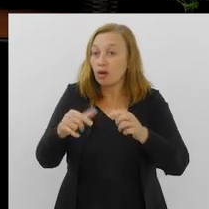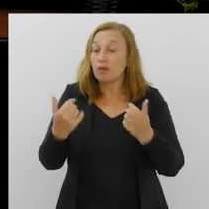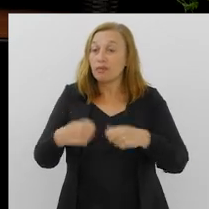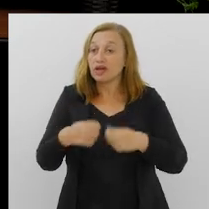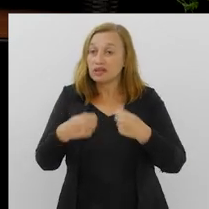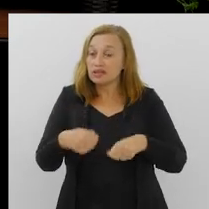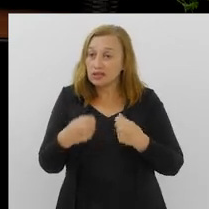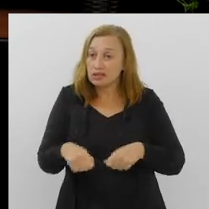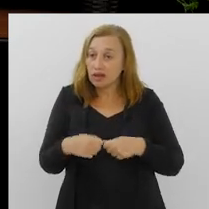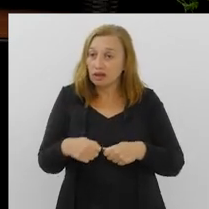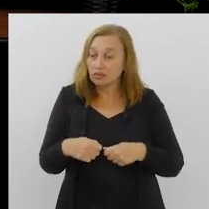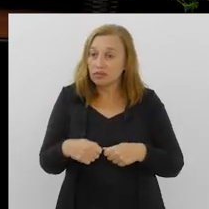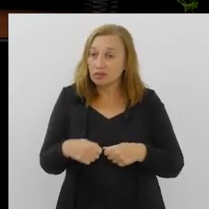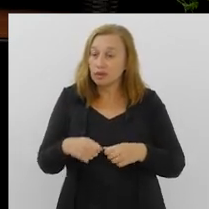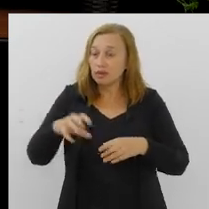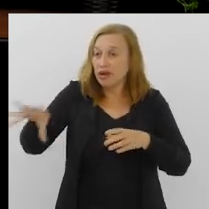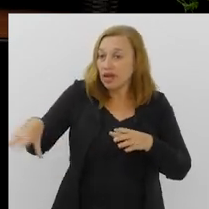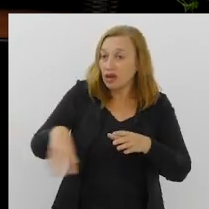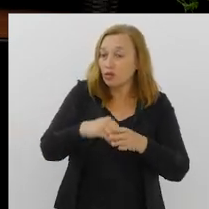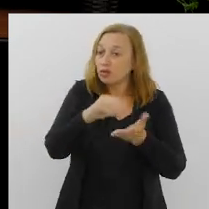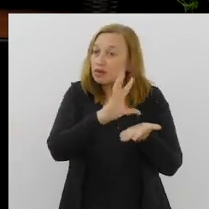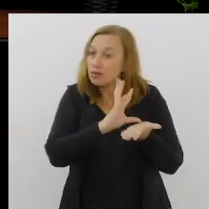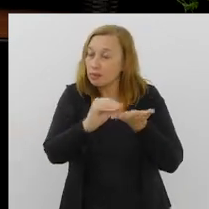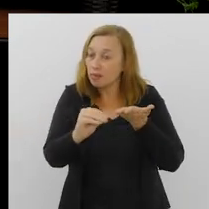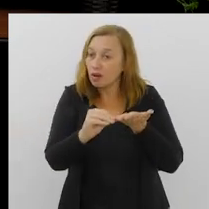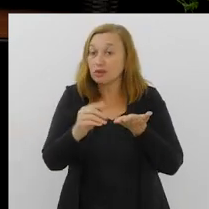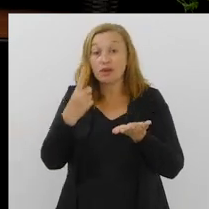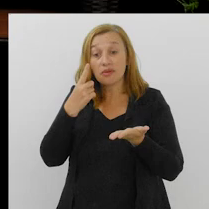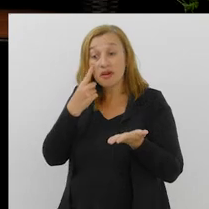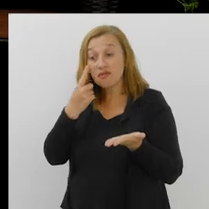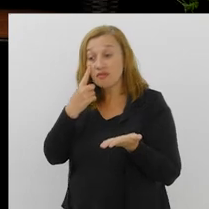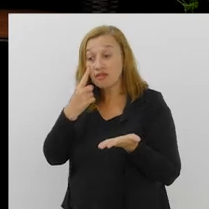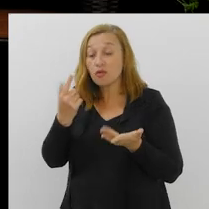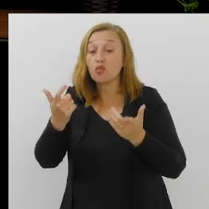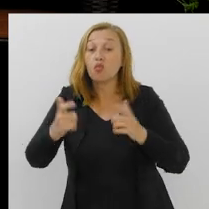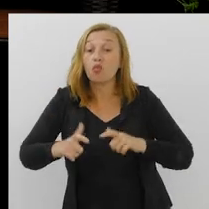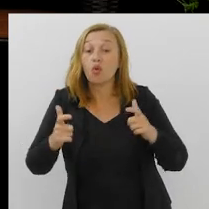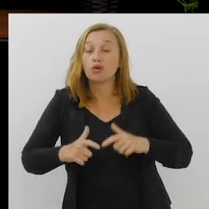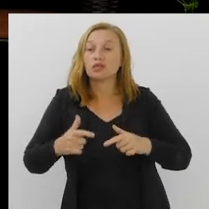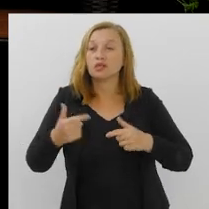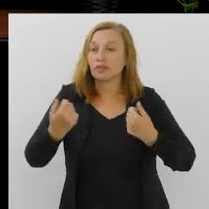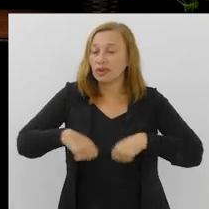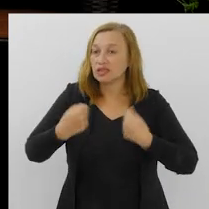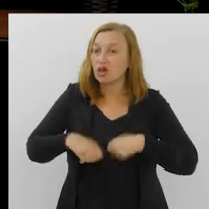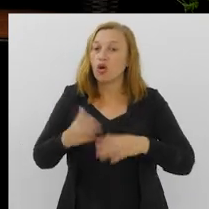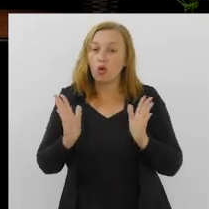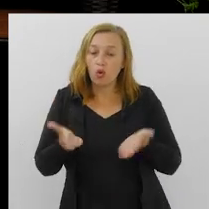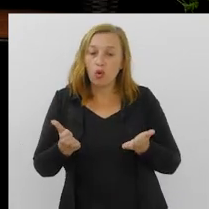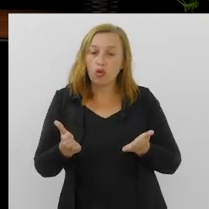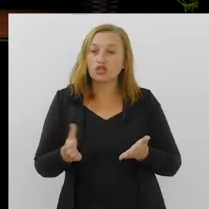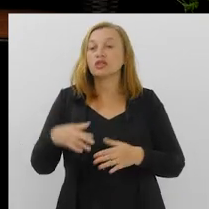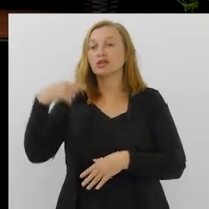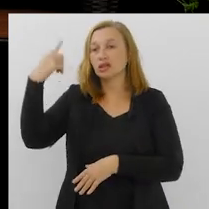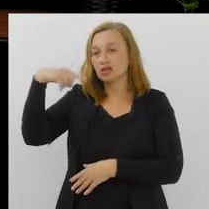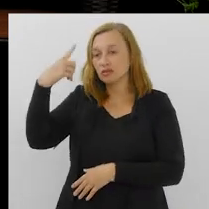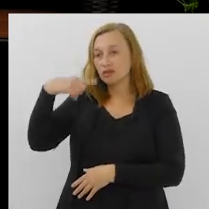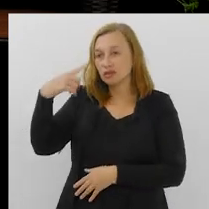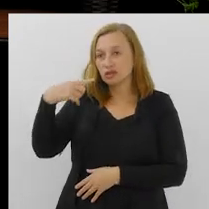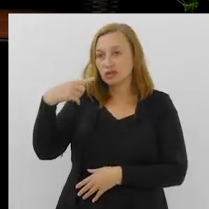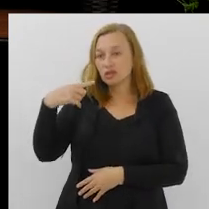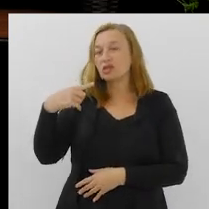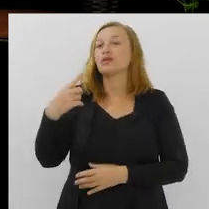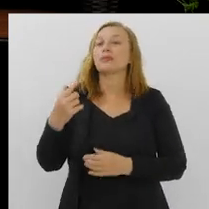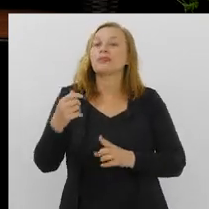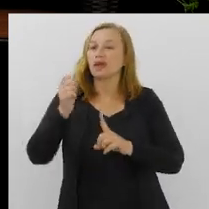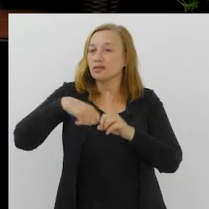em pauta aquilo que aquela subseção específica está precisando. Hoje a gente tem um projeto chamado Oficina da Jovem Advocacia, que